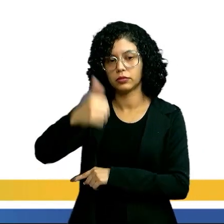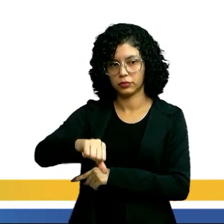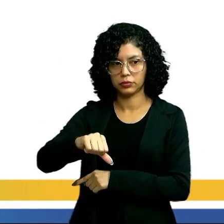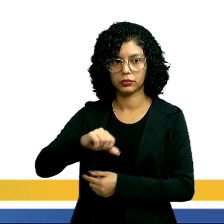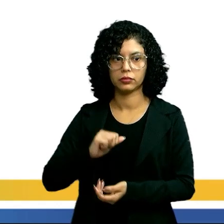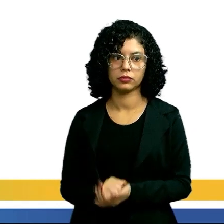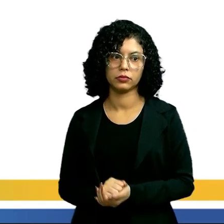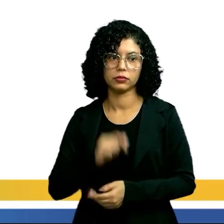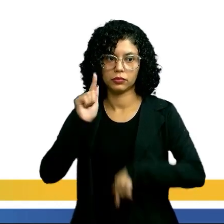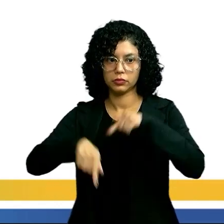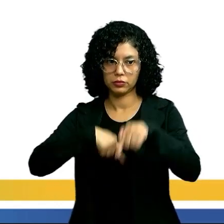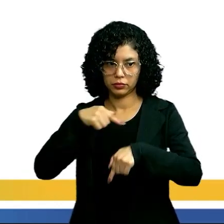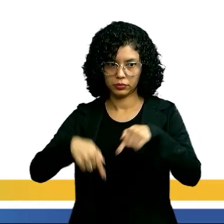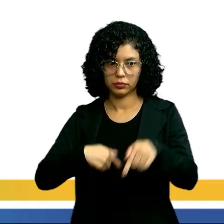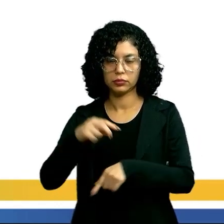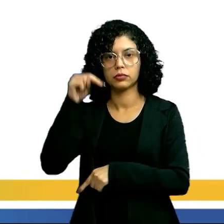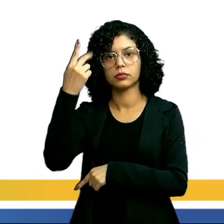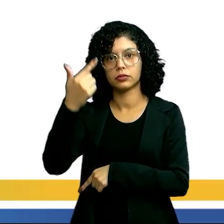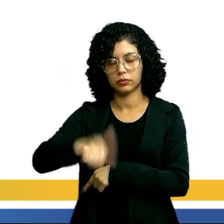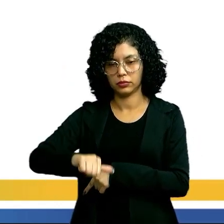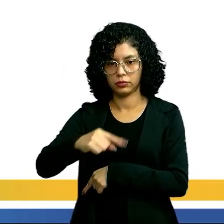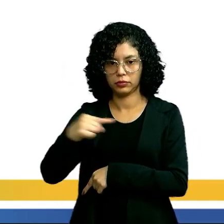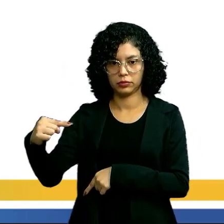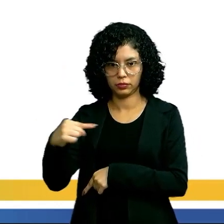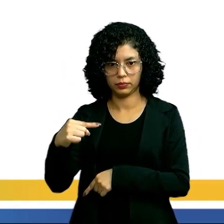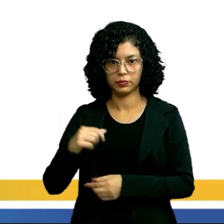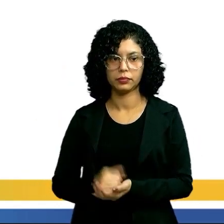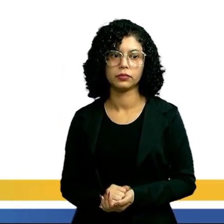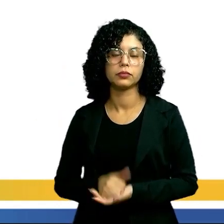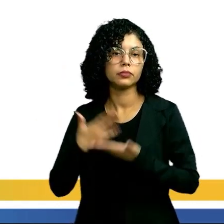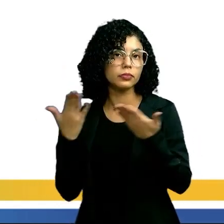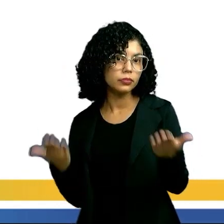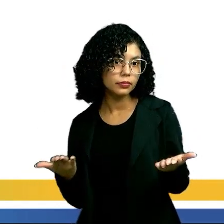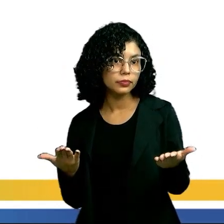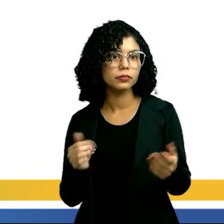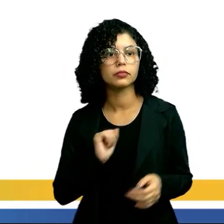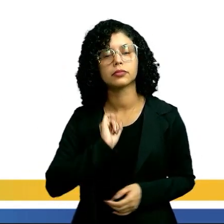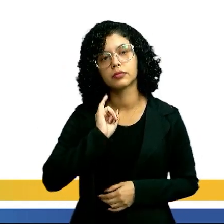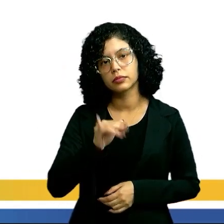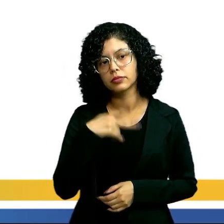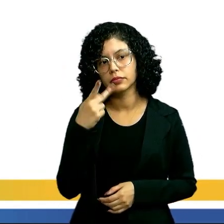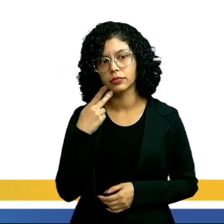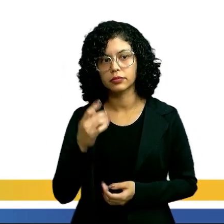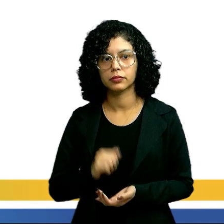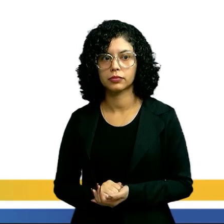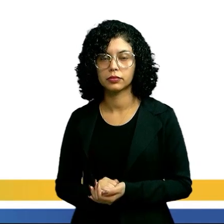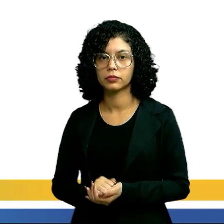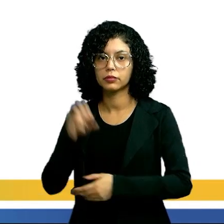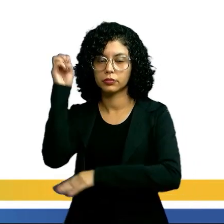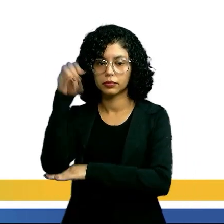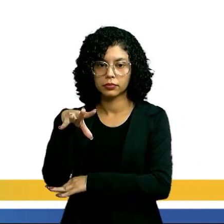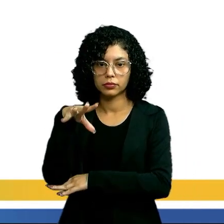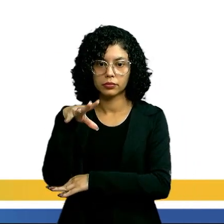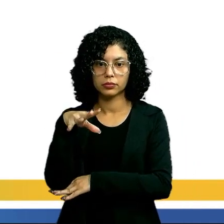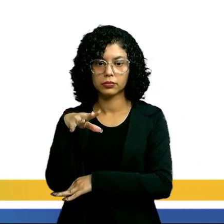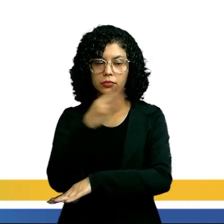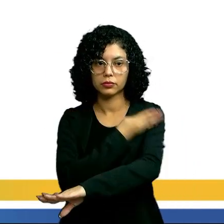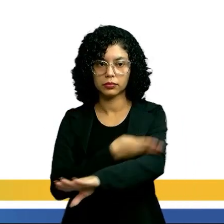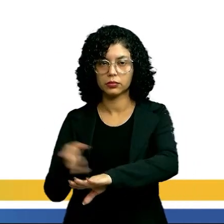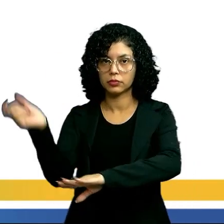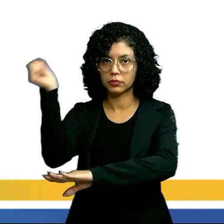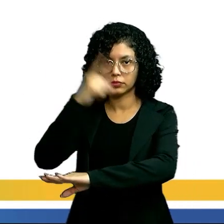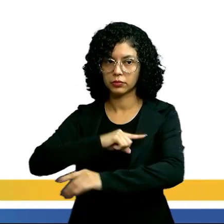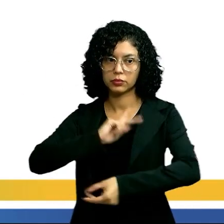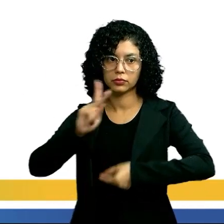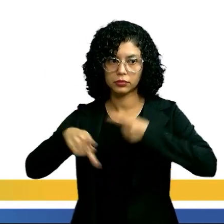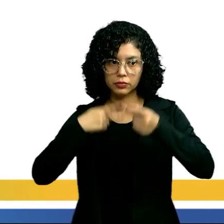Termotropismo negativo? Quimiotropismo negativo? Pessoal, se eu estou falando de lâmpada branca, de uma luz aí,